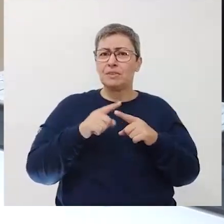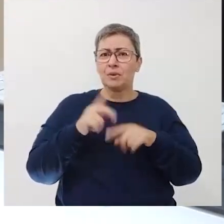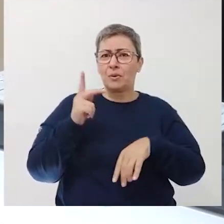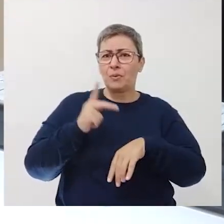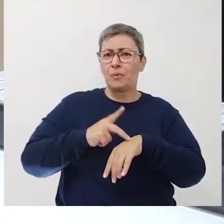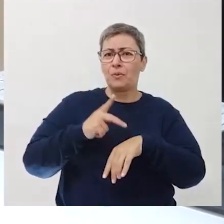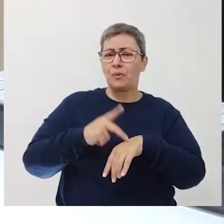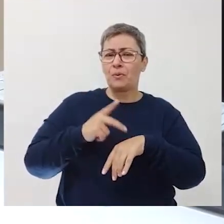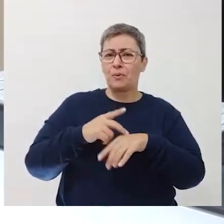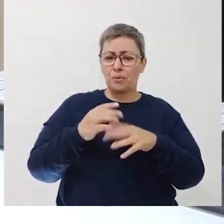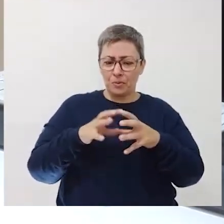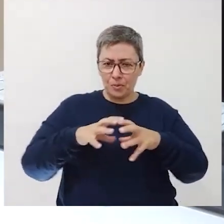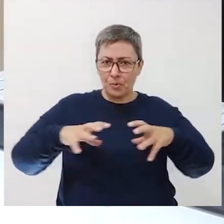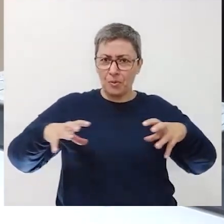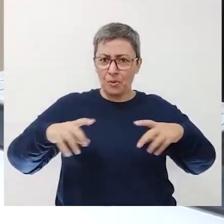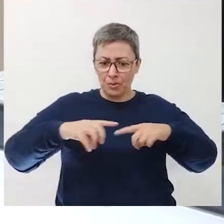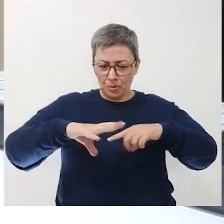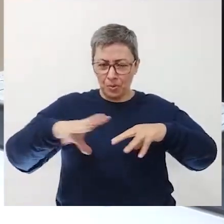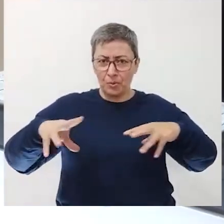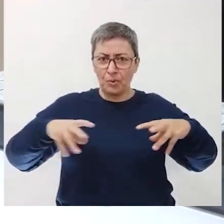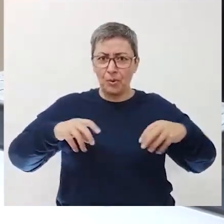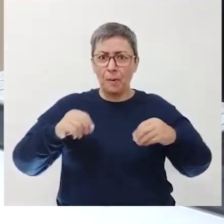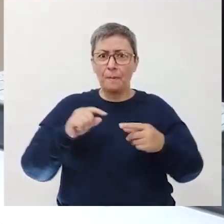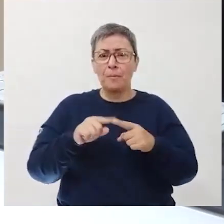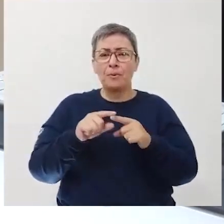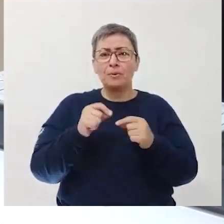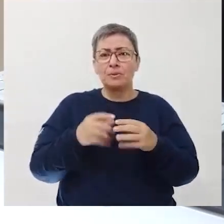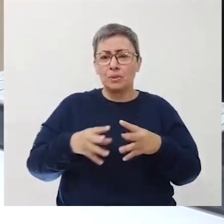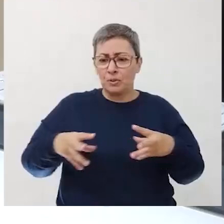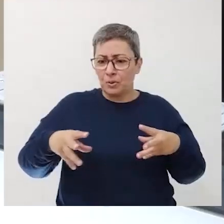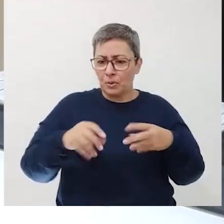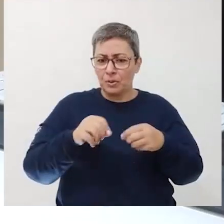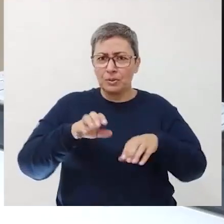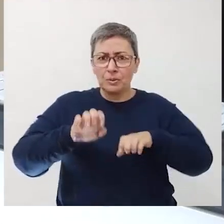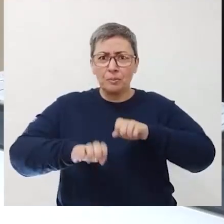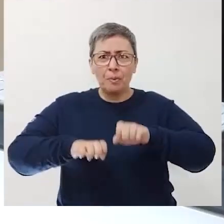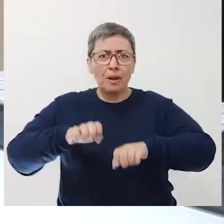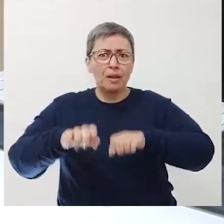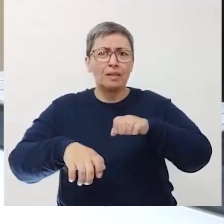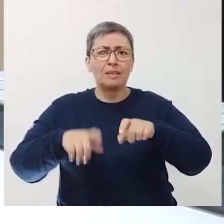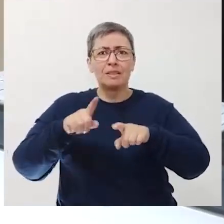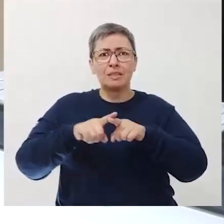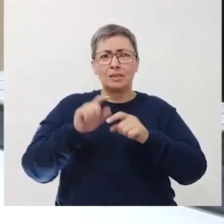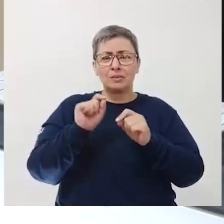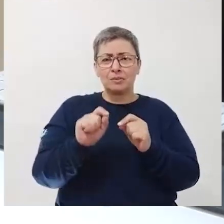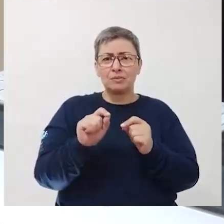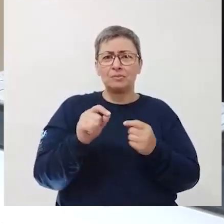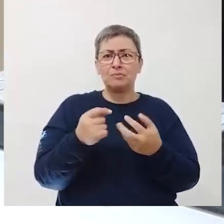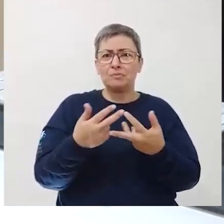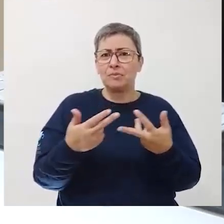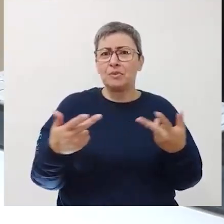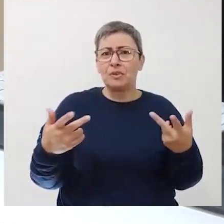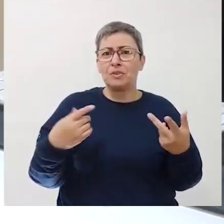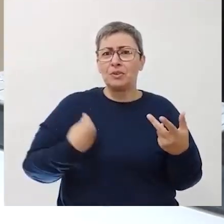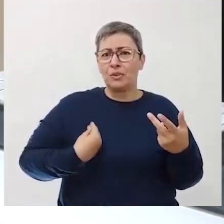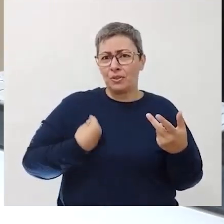E rochas com moldes de corpo ou parte de rastros e pegadas desses